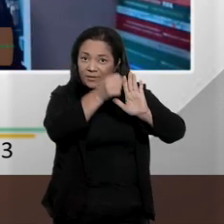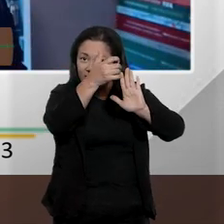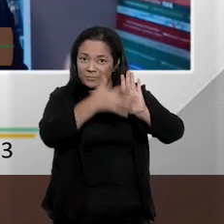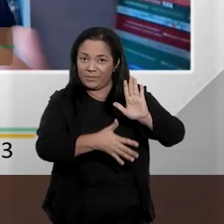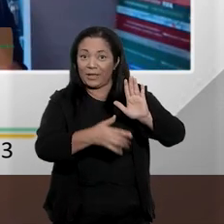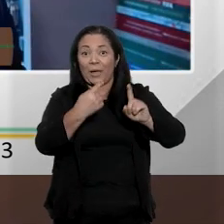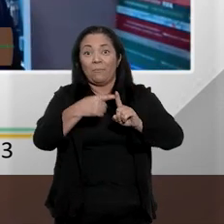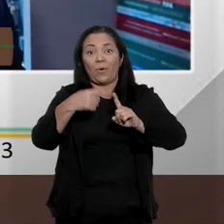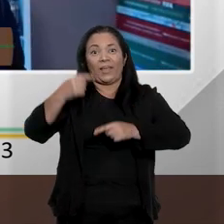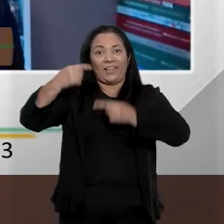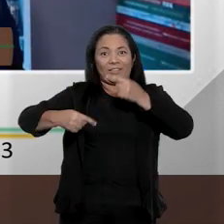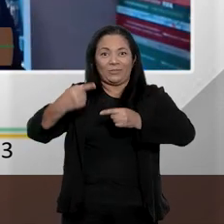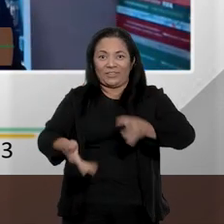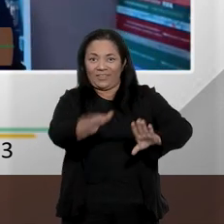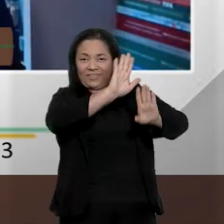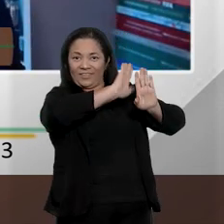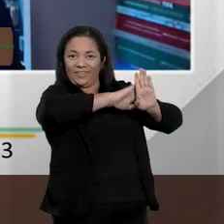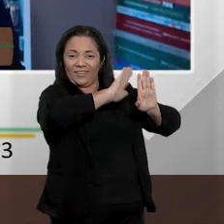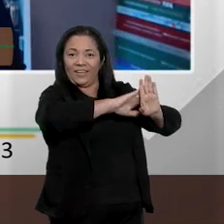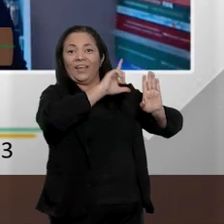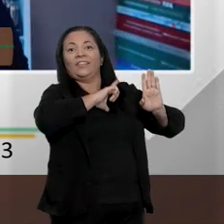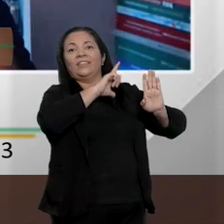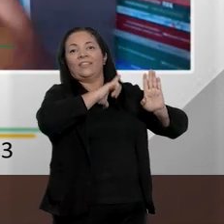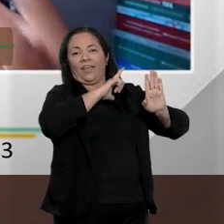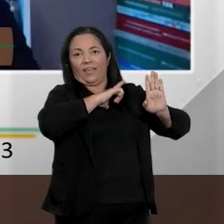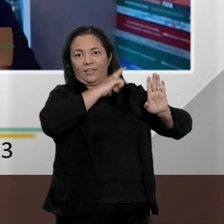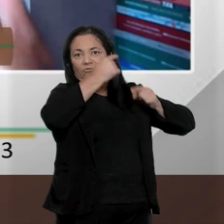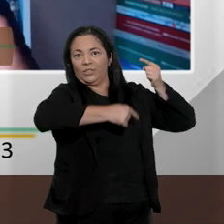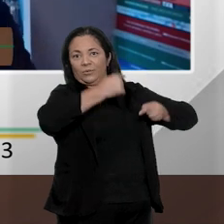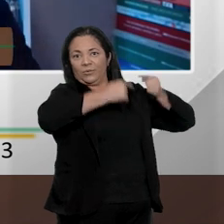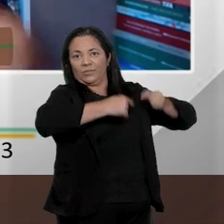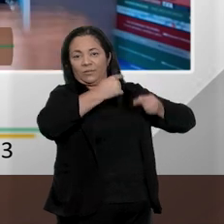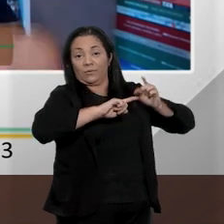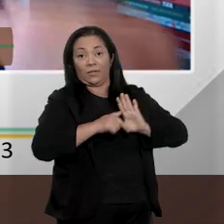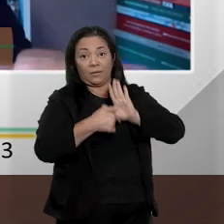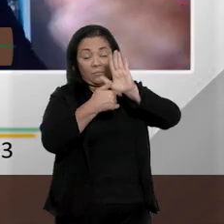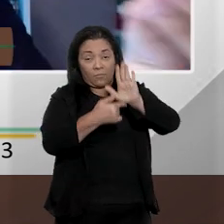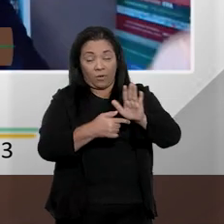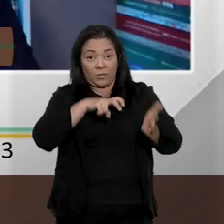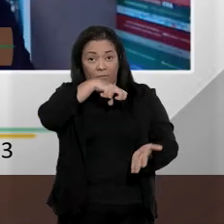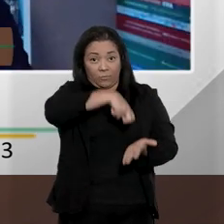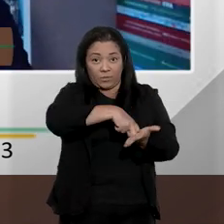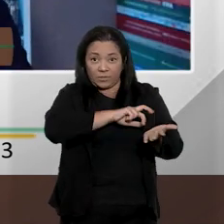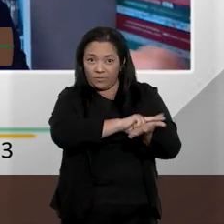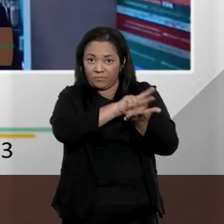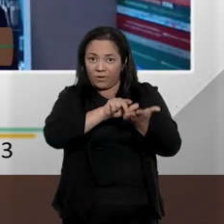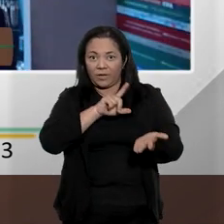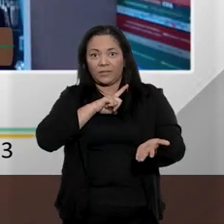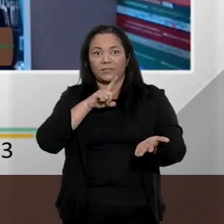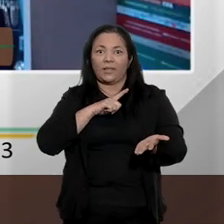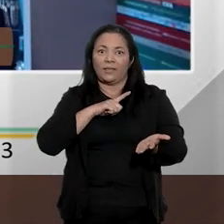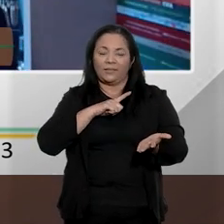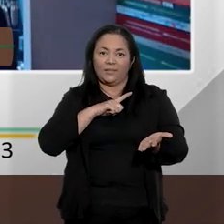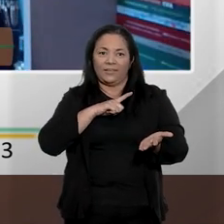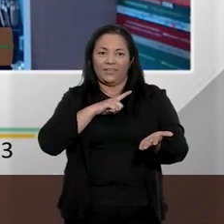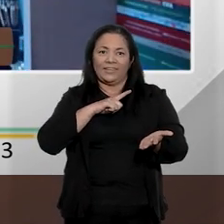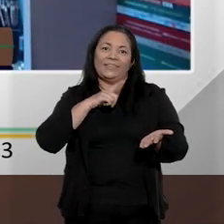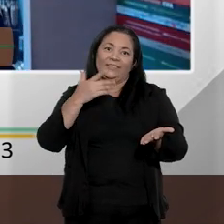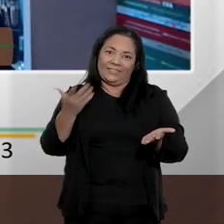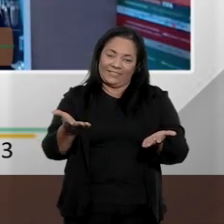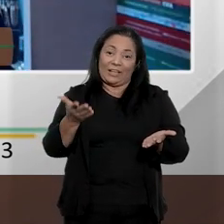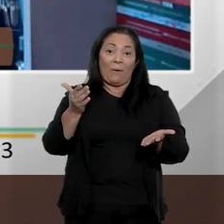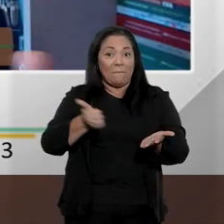reflexão de que há outras formas de punir que podem ser tão ou mais eficientes do que a privação